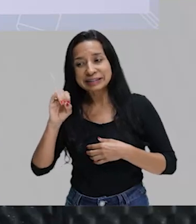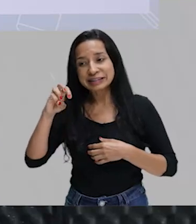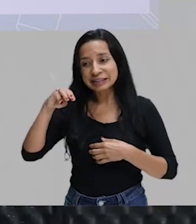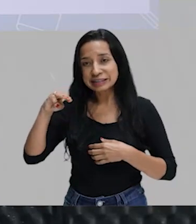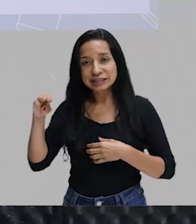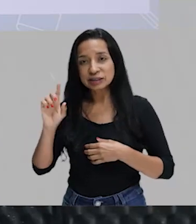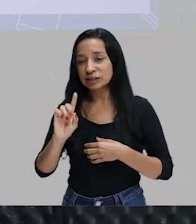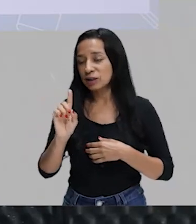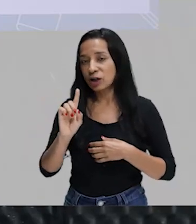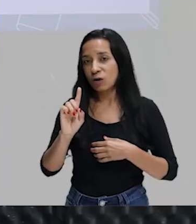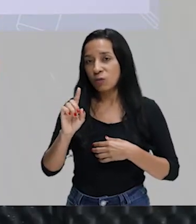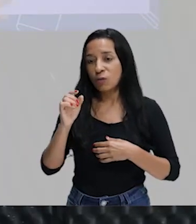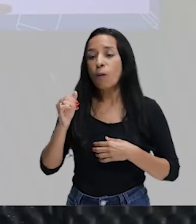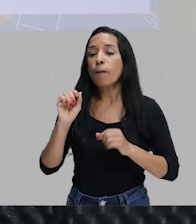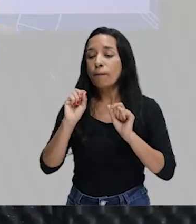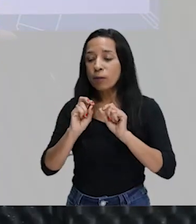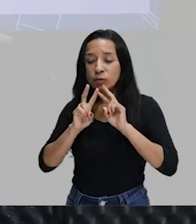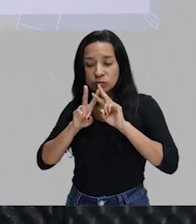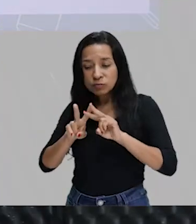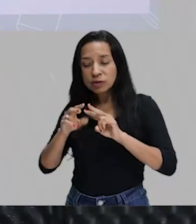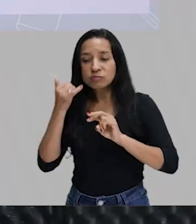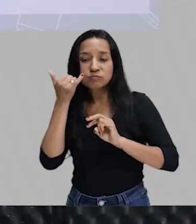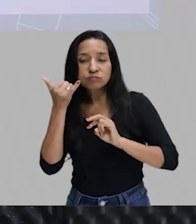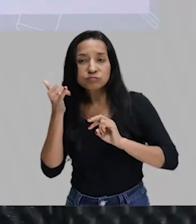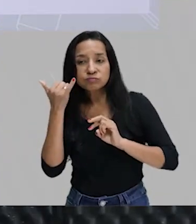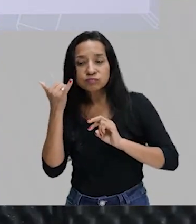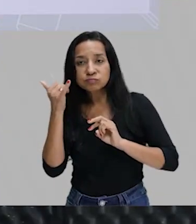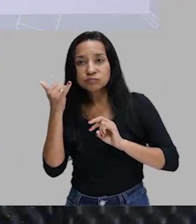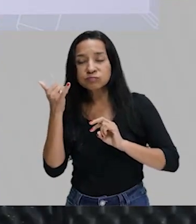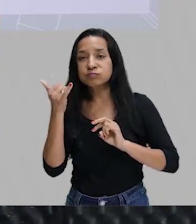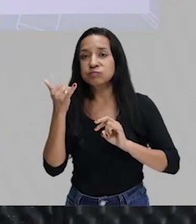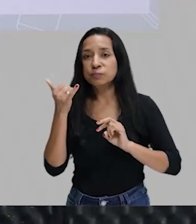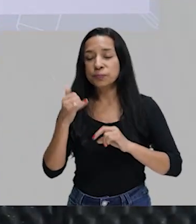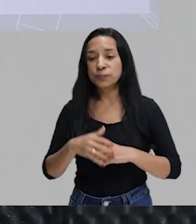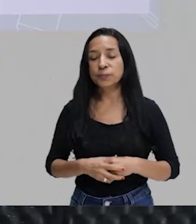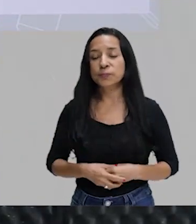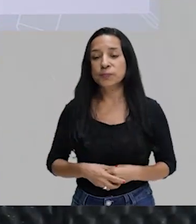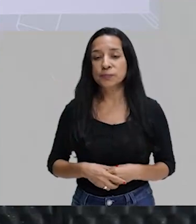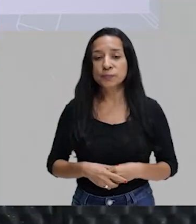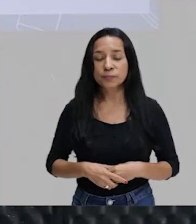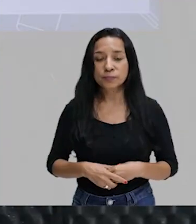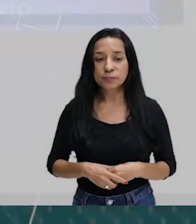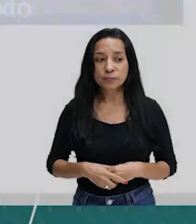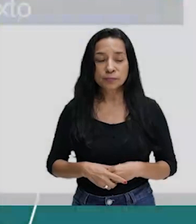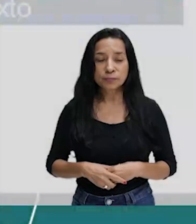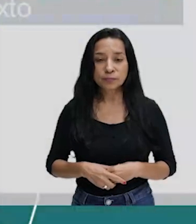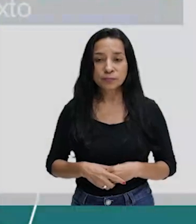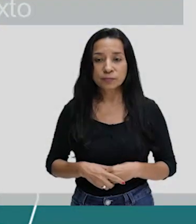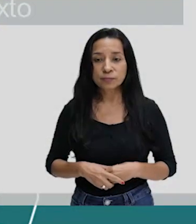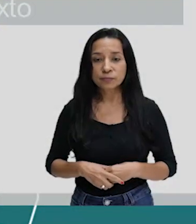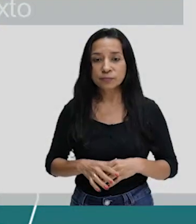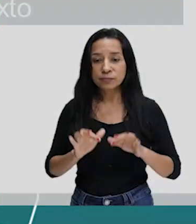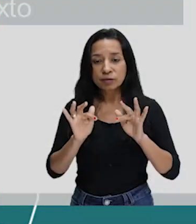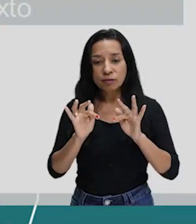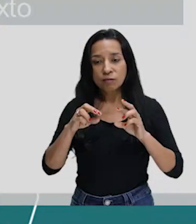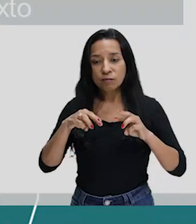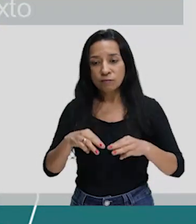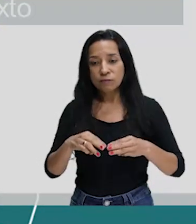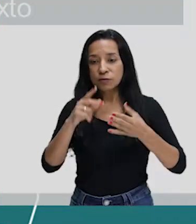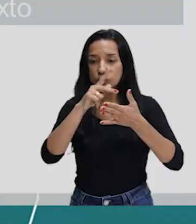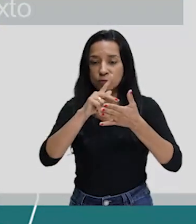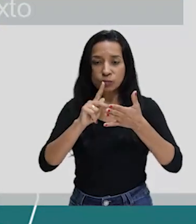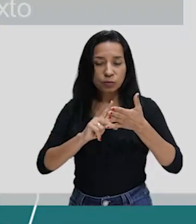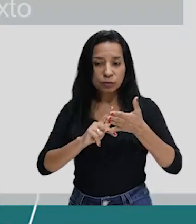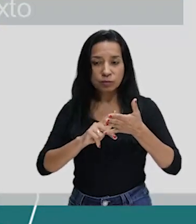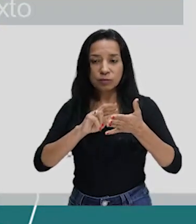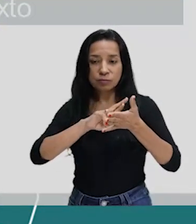melodia, porque eu posso colocar uma canção. Enfim, você já entendeu. Eu não vou nem me ater a isso. Final aqui do poema. Se eu